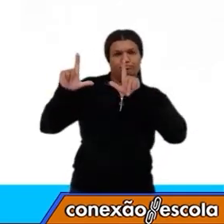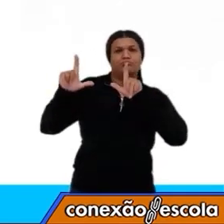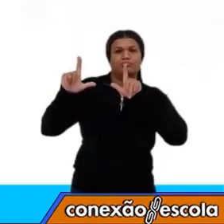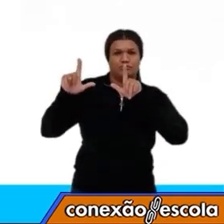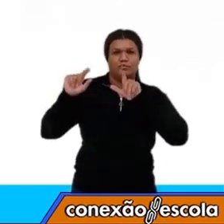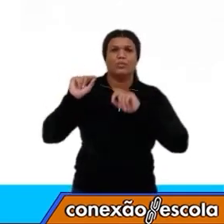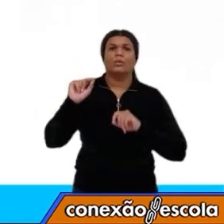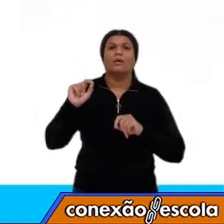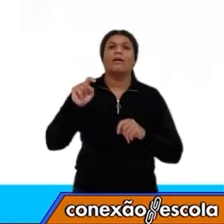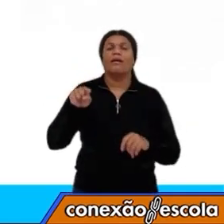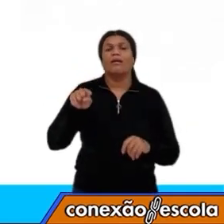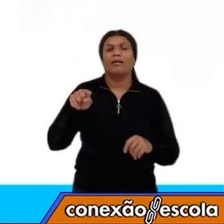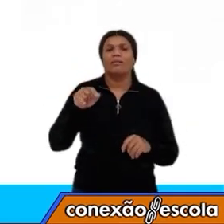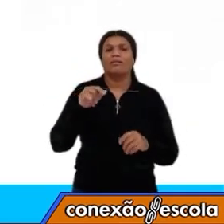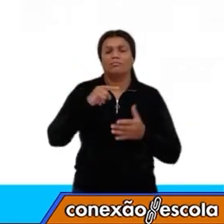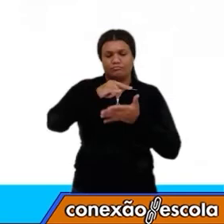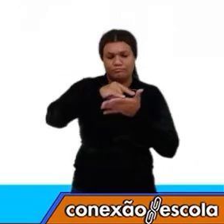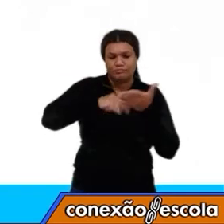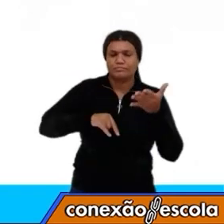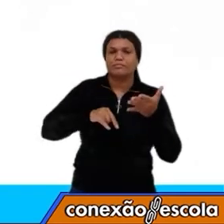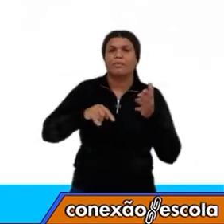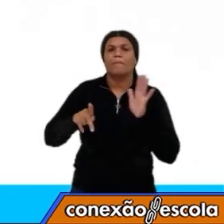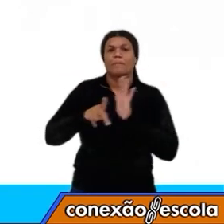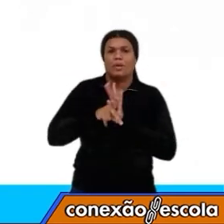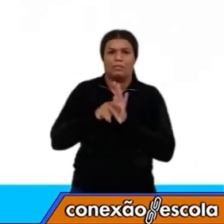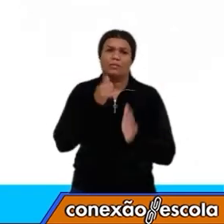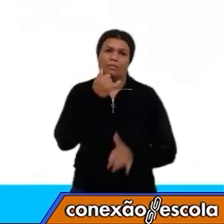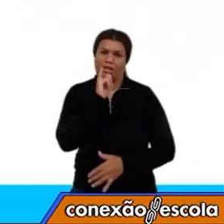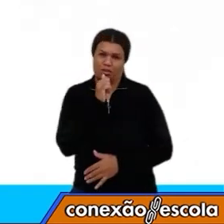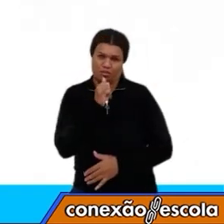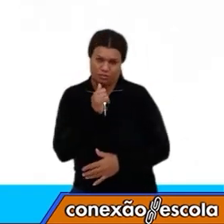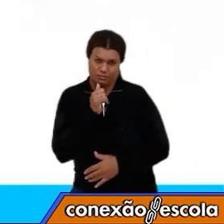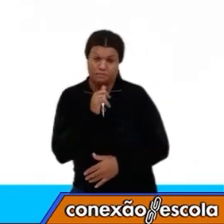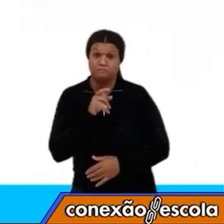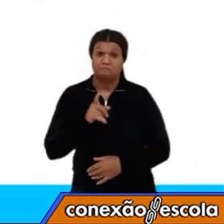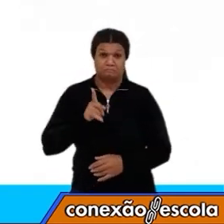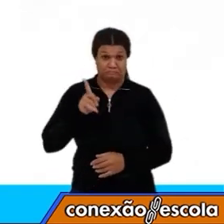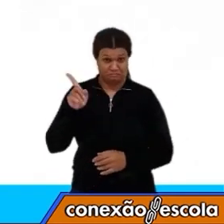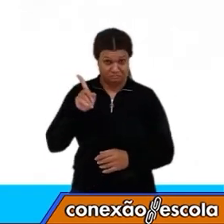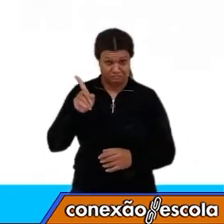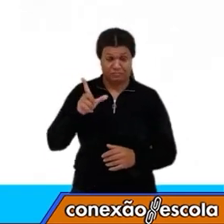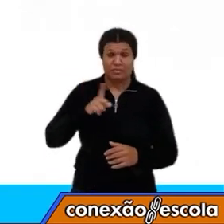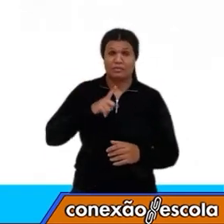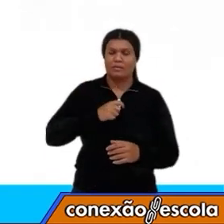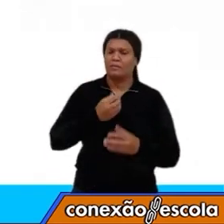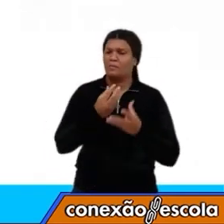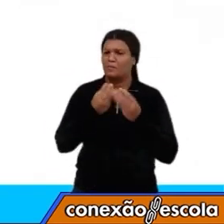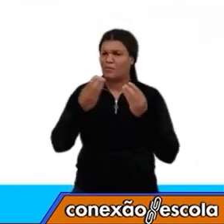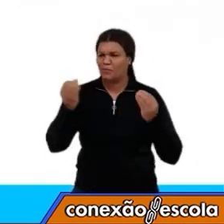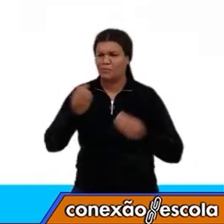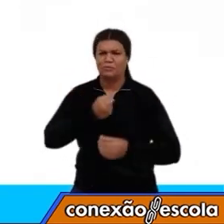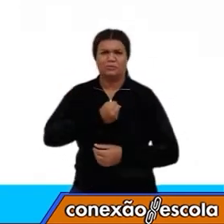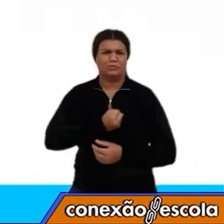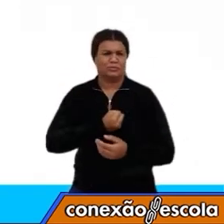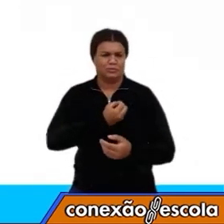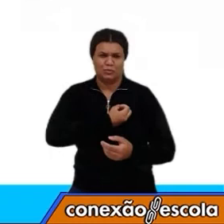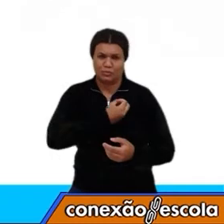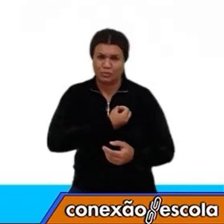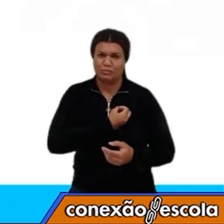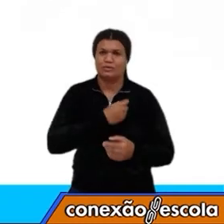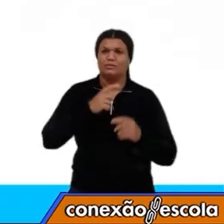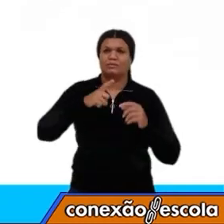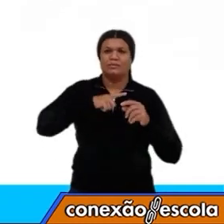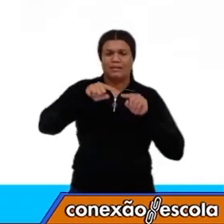uma fatura da Enel. Nessa fatura, estão muitos números, muitos gráficos,